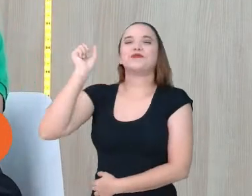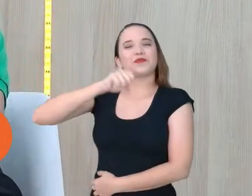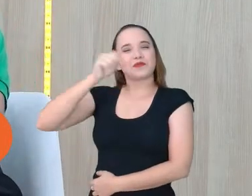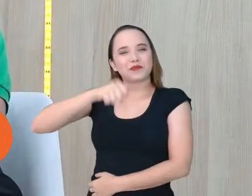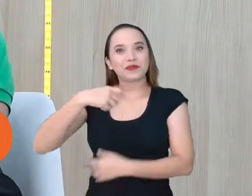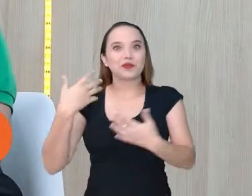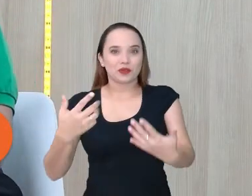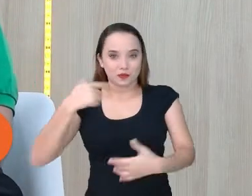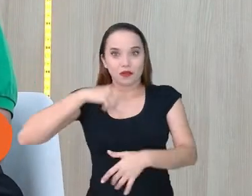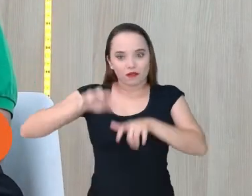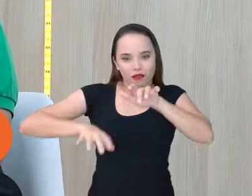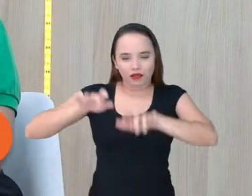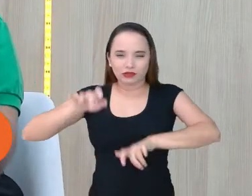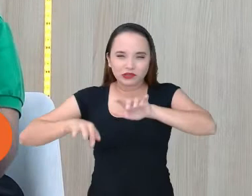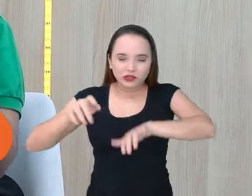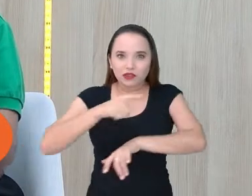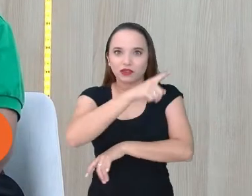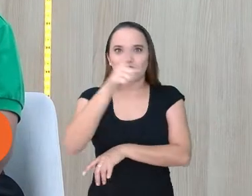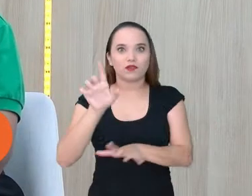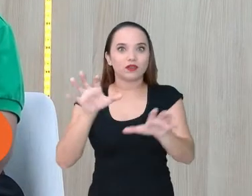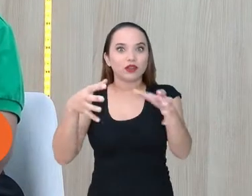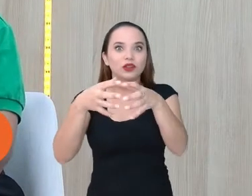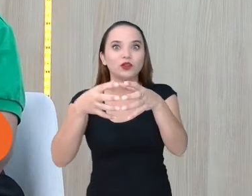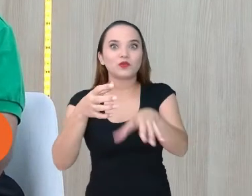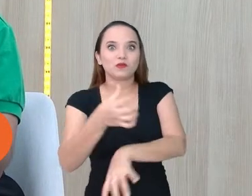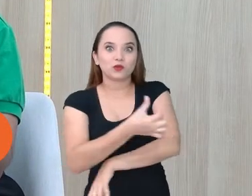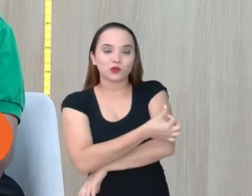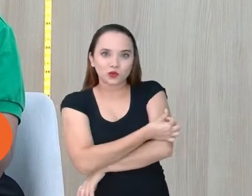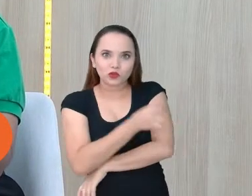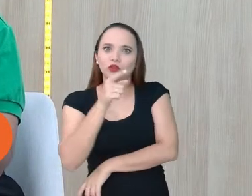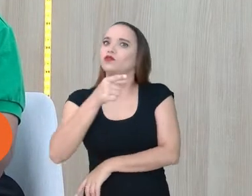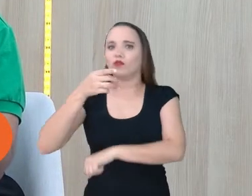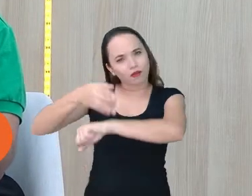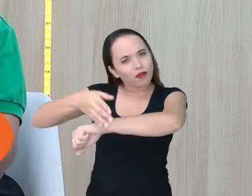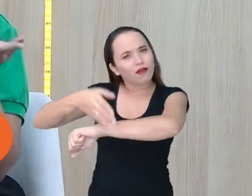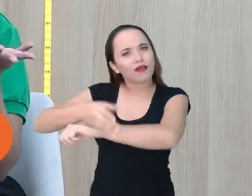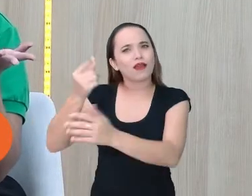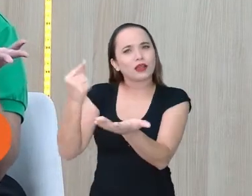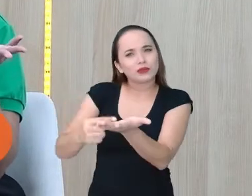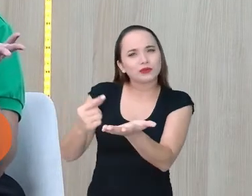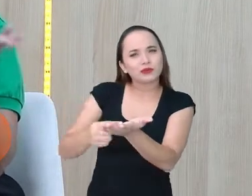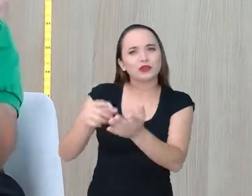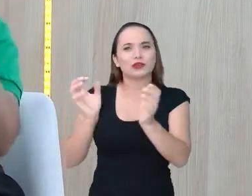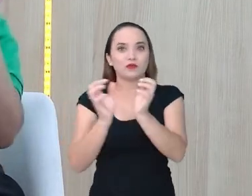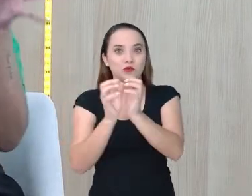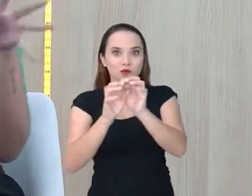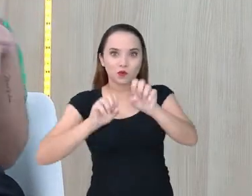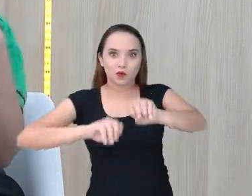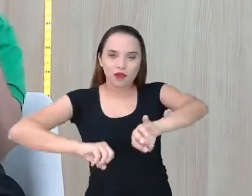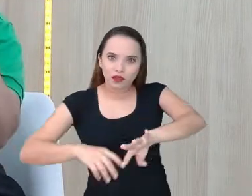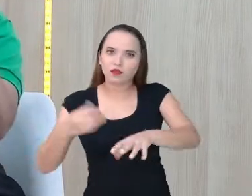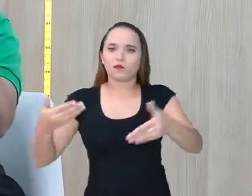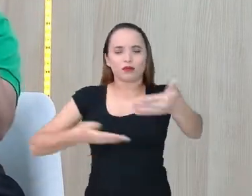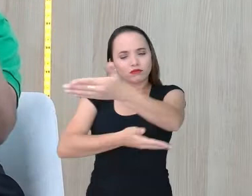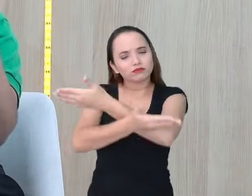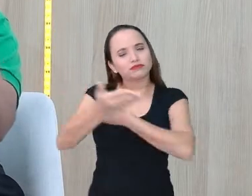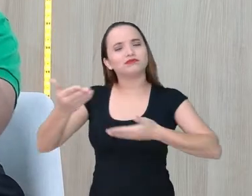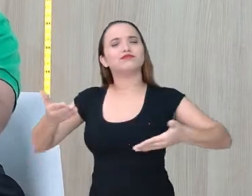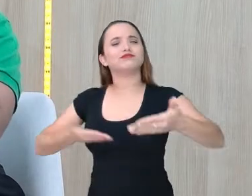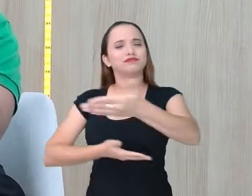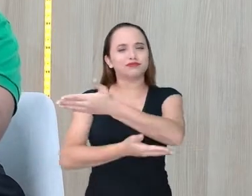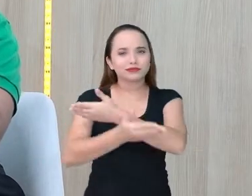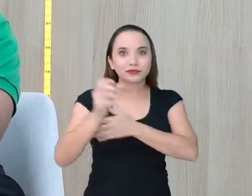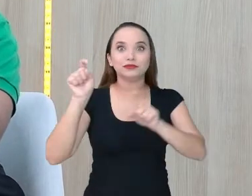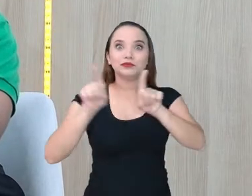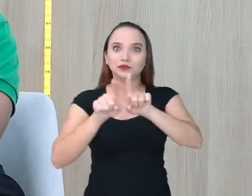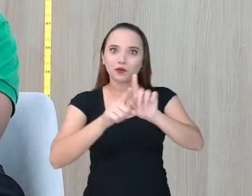ano. Vocês que estão aí em casa, se conectem no app do Educa Recife e para conversar com a gente aqui, fazer aqui as interações e as